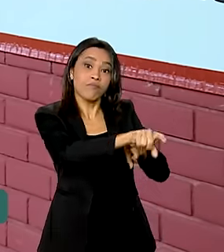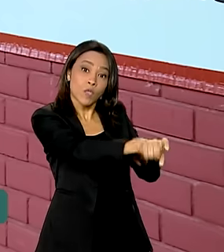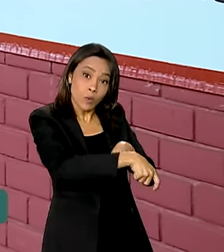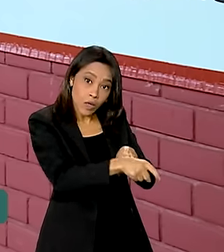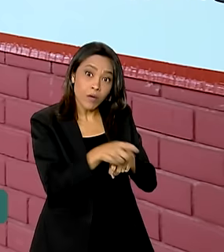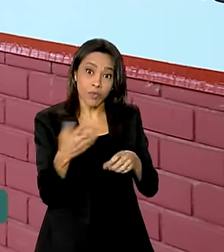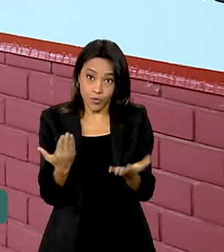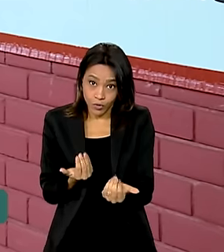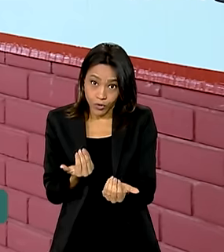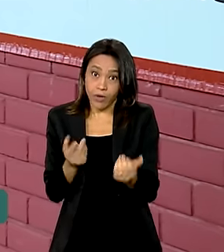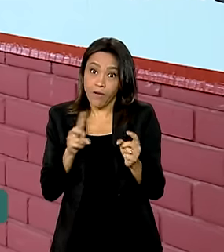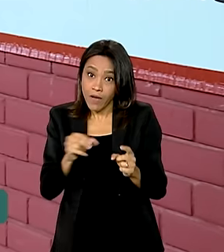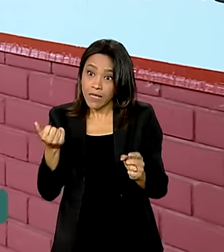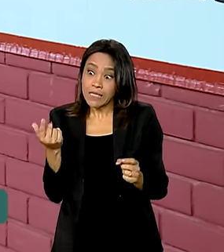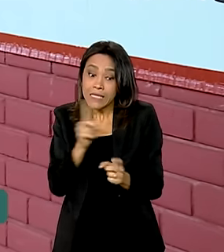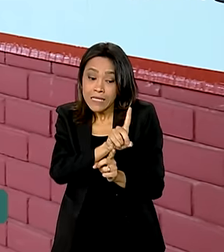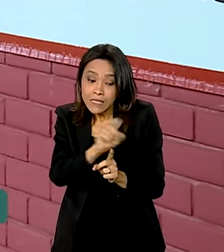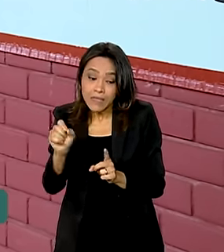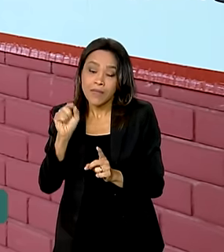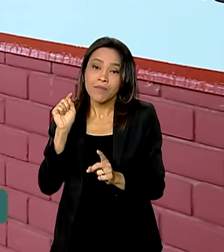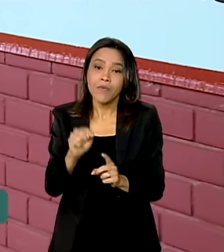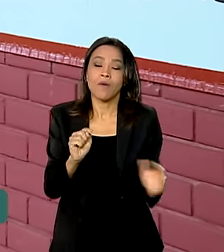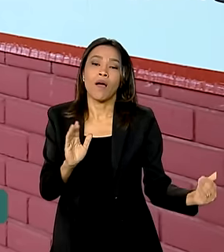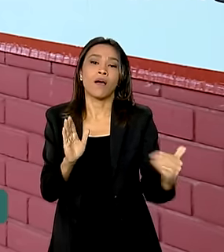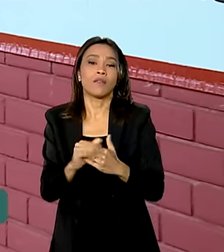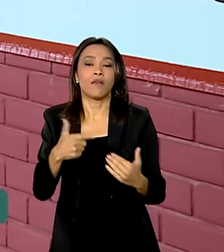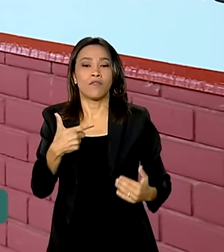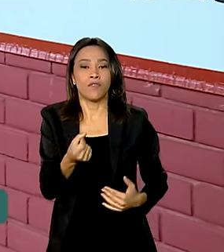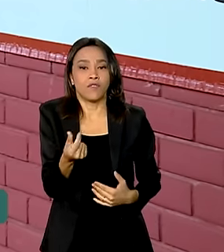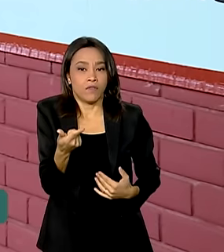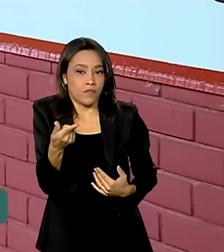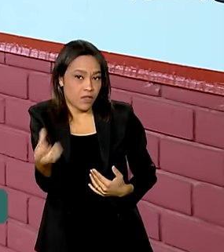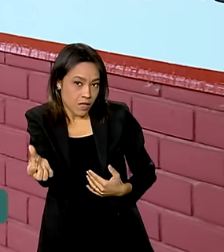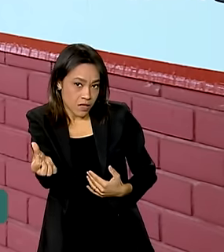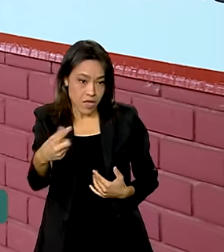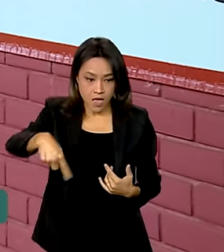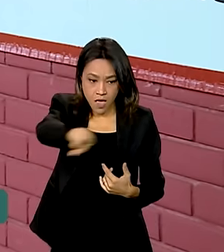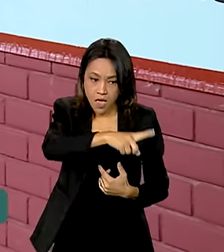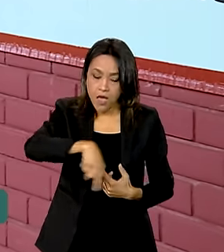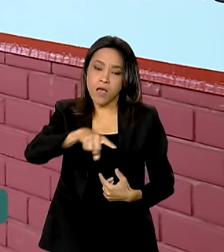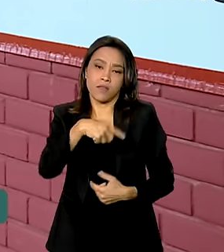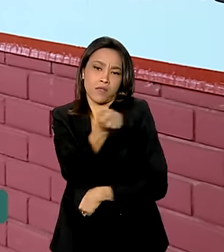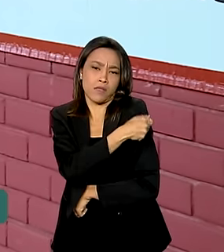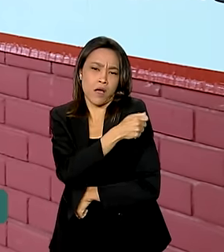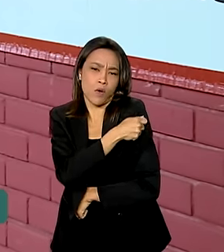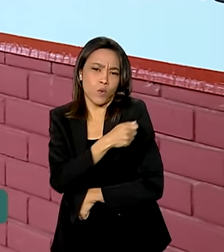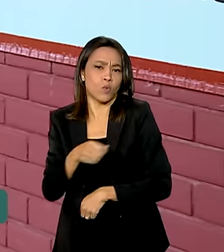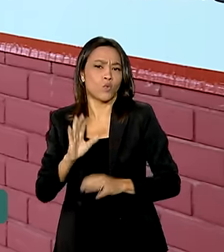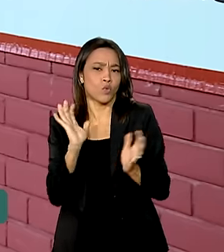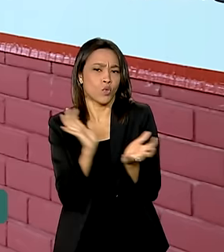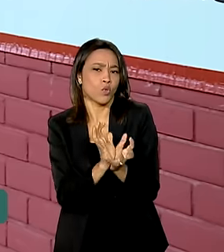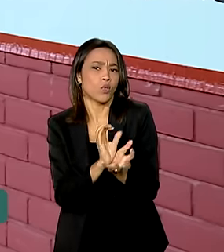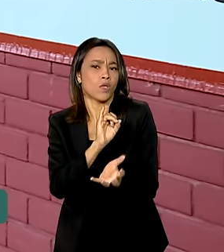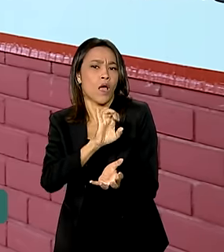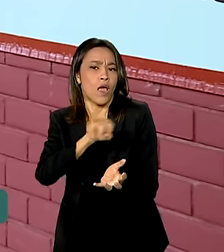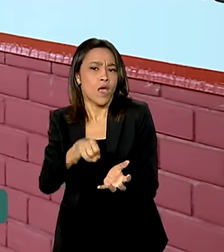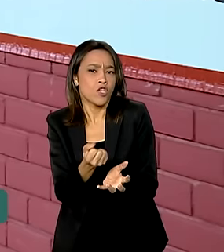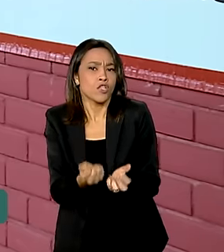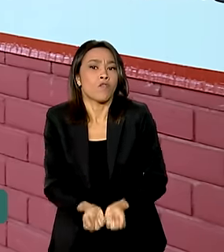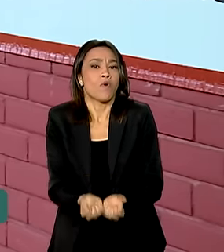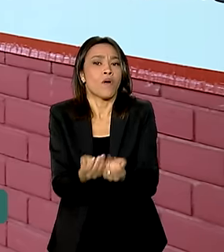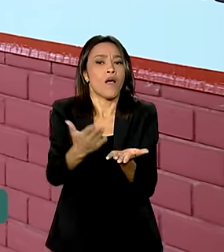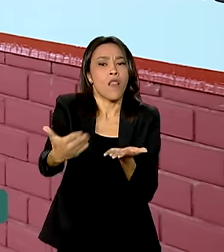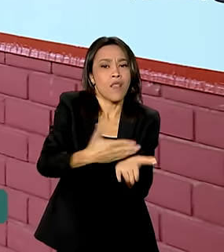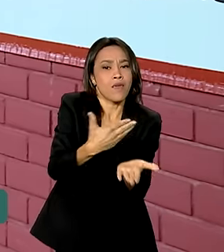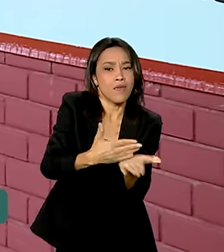deve alcançar 100 mil estudantes até 2026. Os alunos da EJA vão receber livros didáticos a